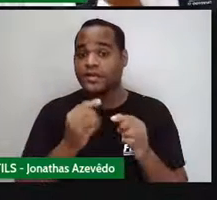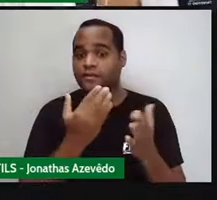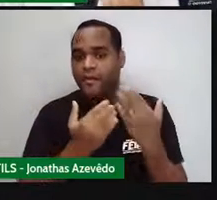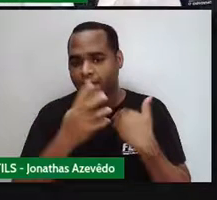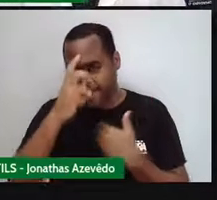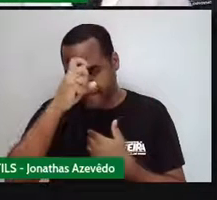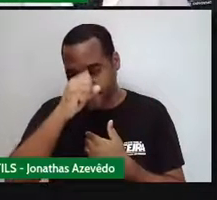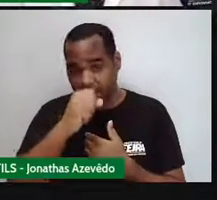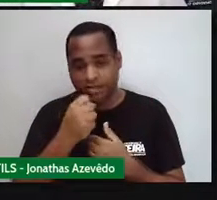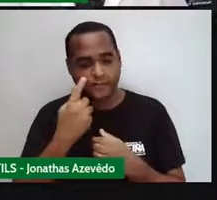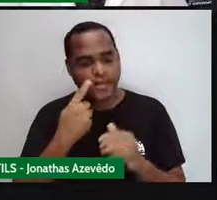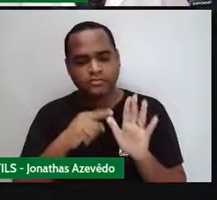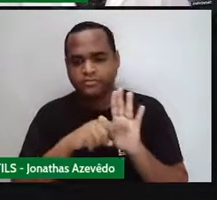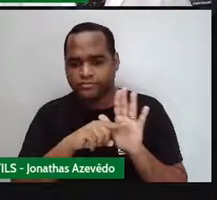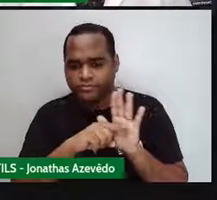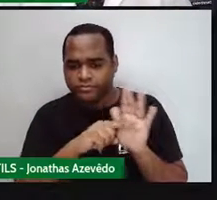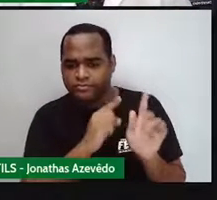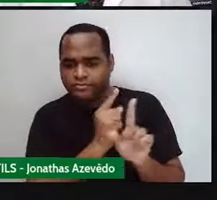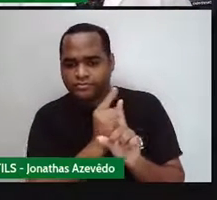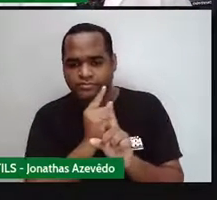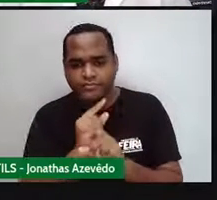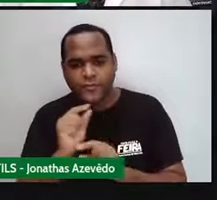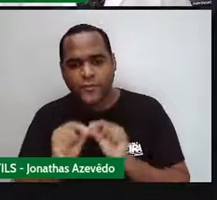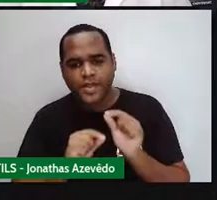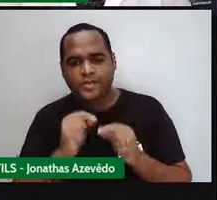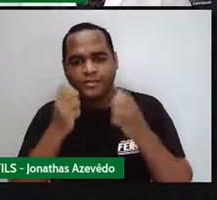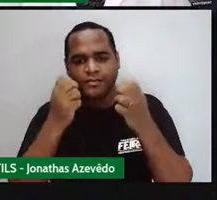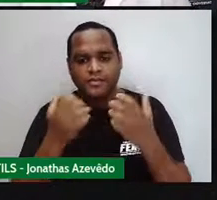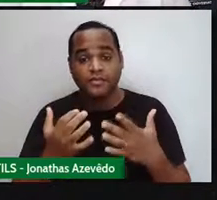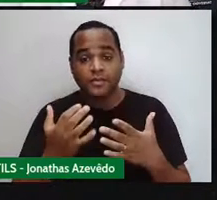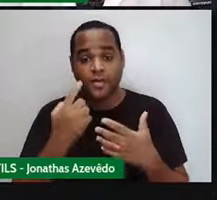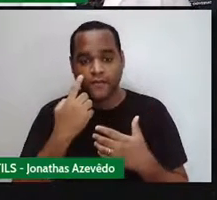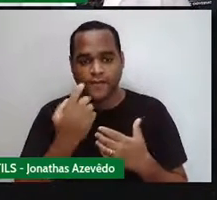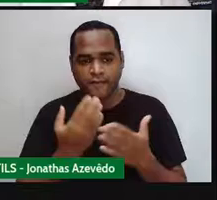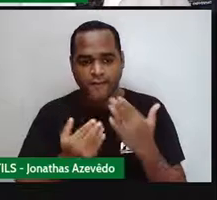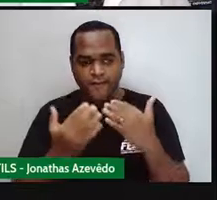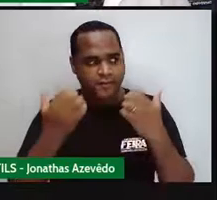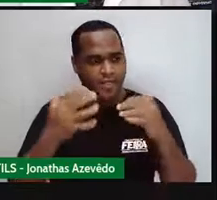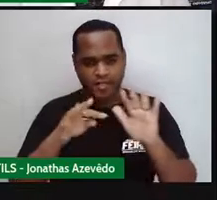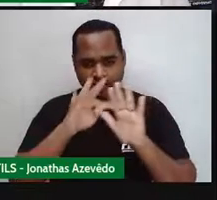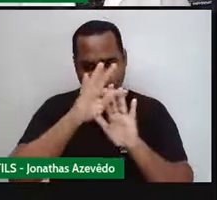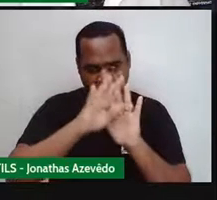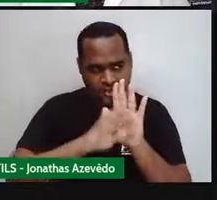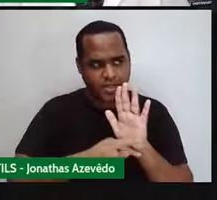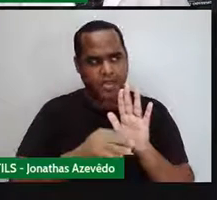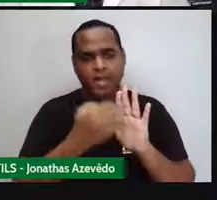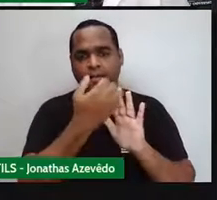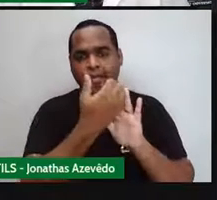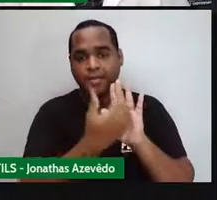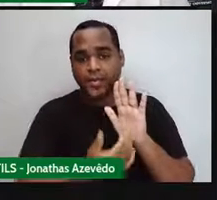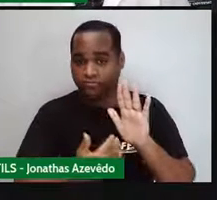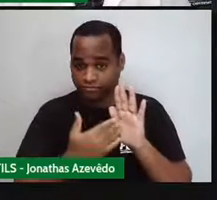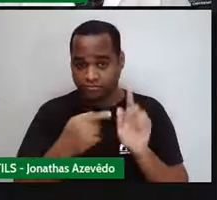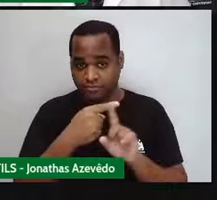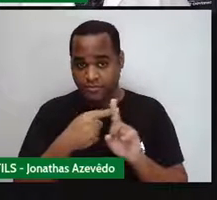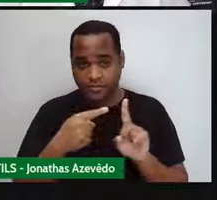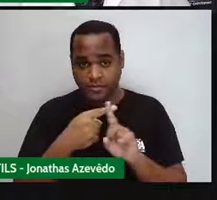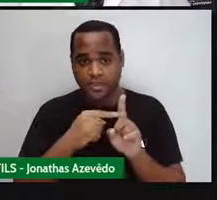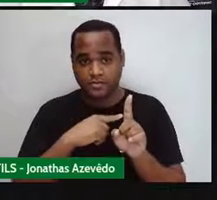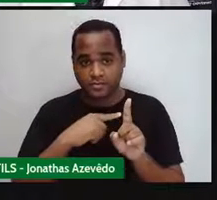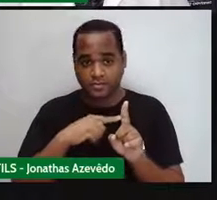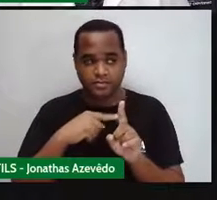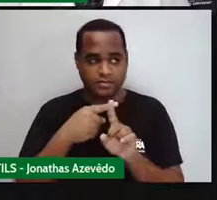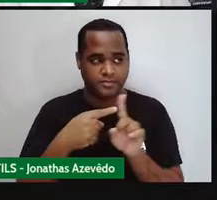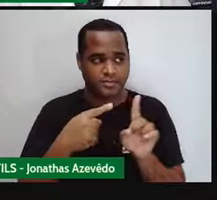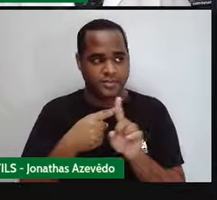achar essa área do losango? Vamos lá. Pegar o que está no texto aqui, ó. Metade do